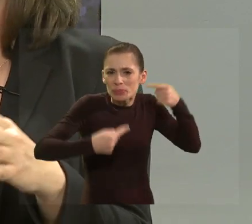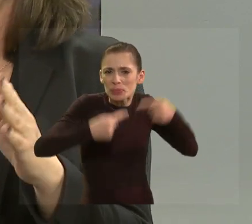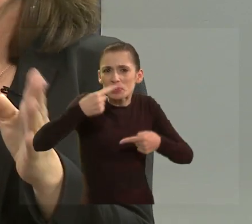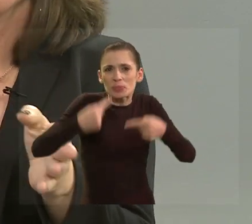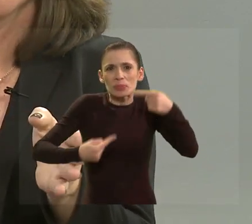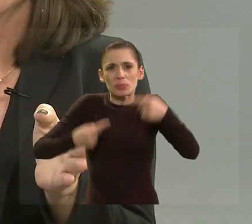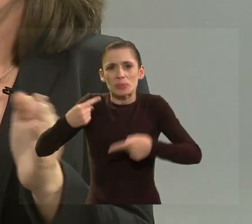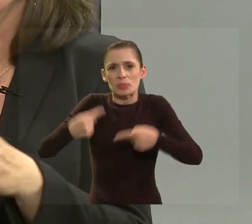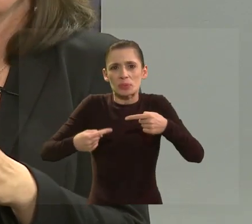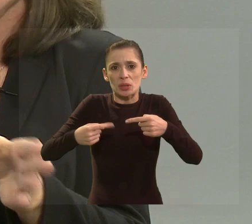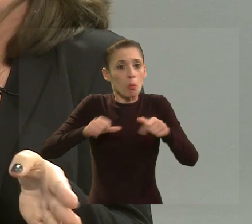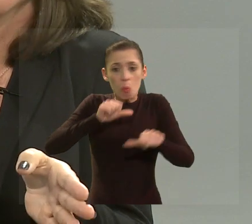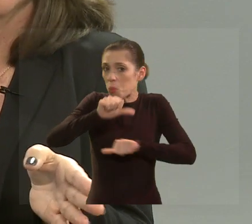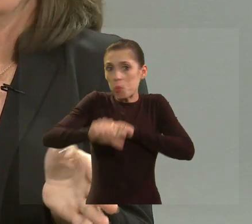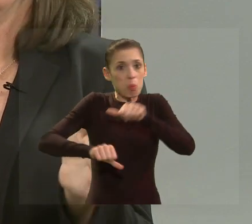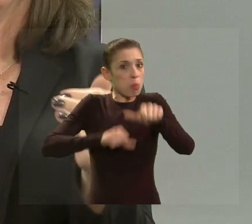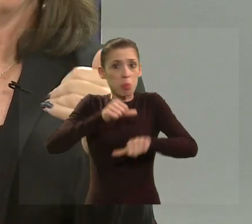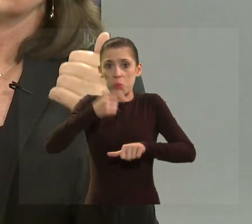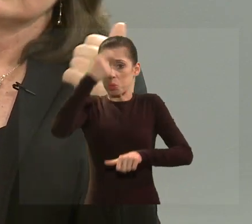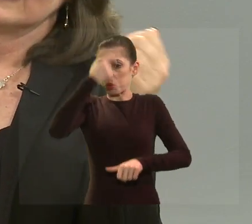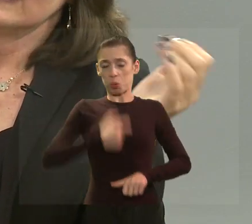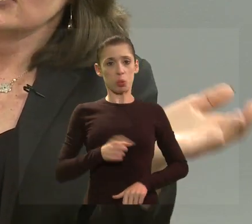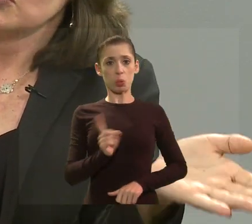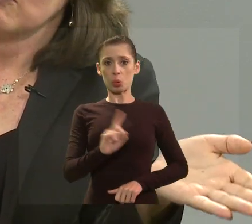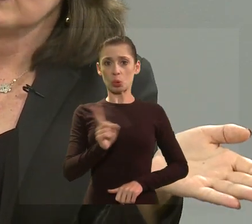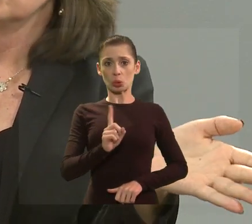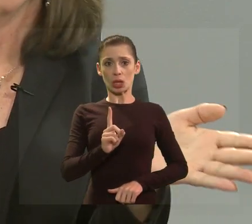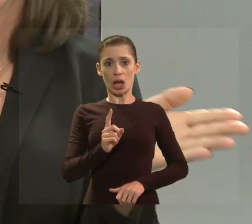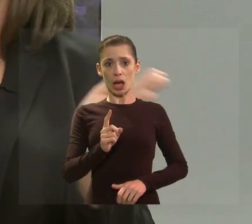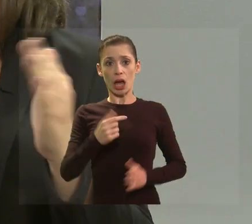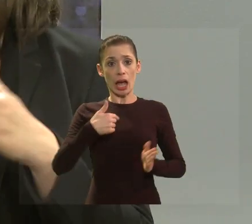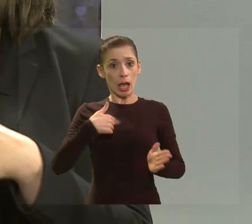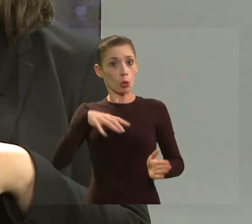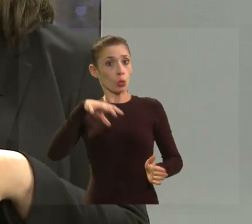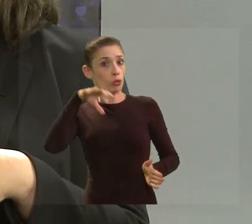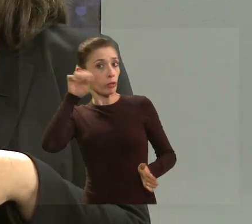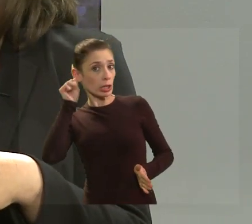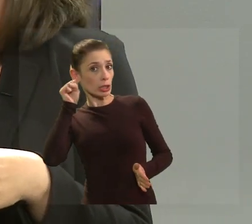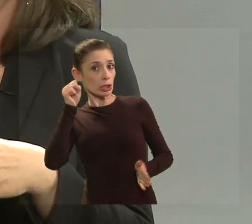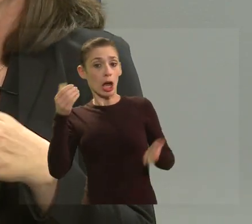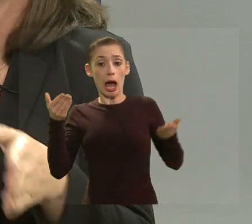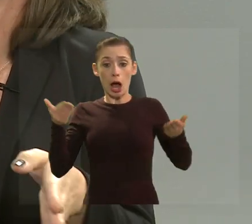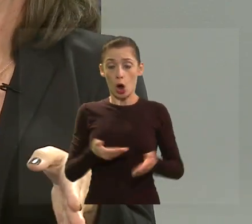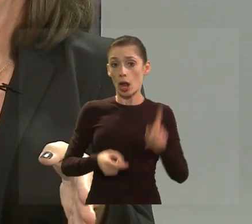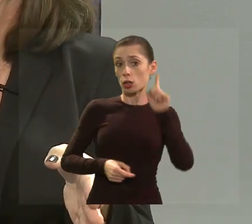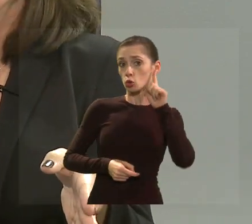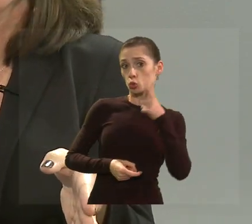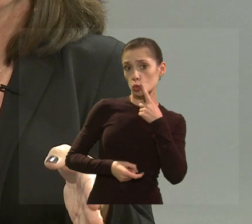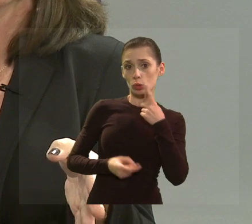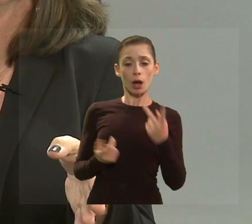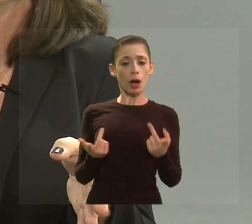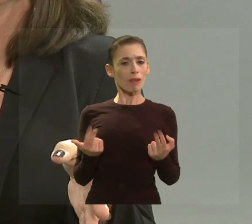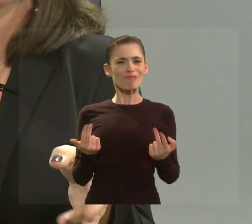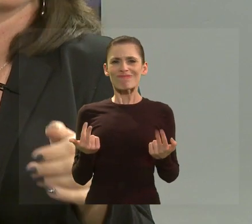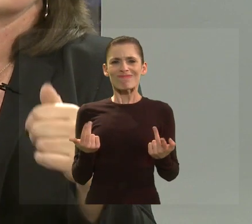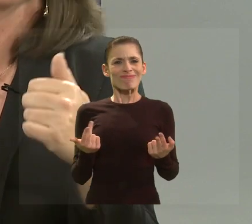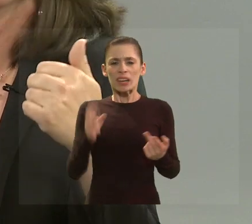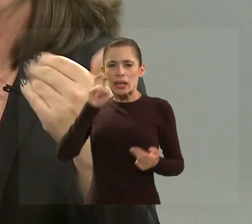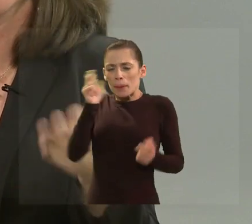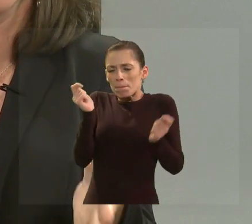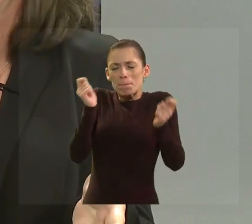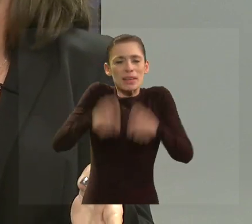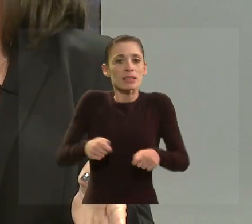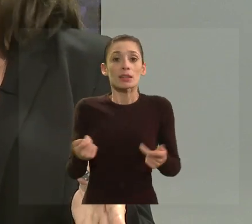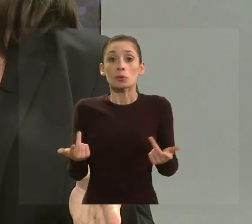A pessoa que tem uma deficiência ou não tem, não muda. Eu, antes, ouvinte, ou hoje, surto é só a mesma pessoa, nesse sentido, sim, tem as